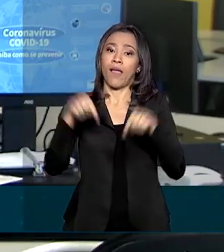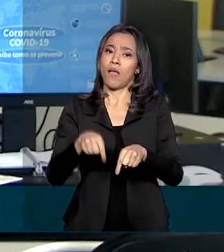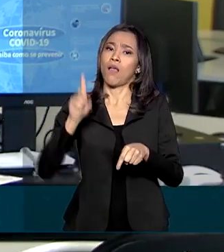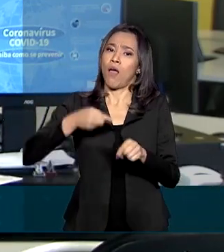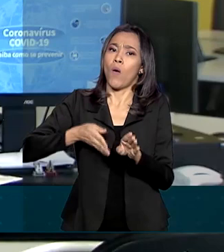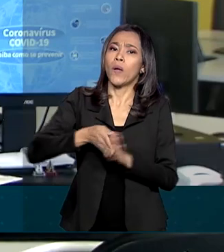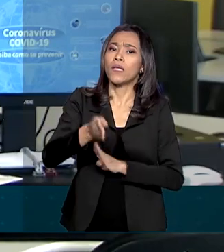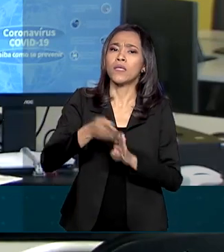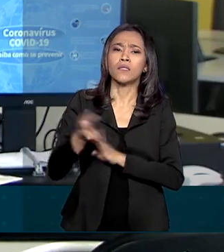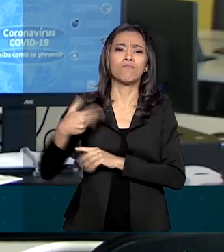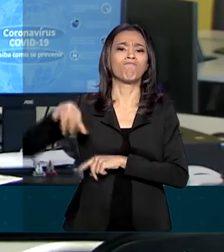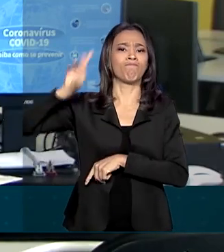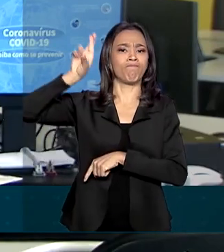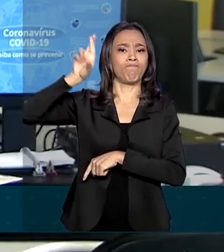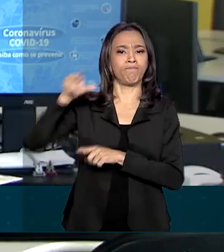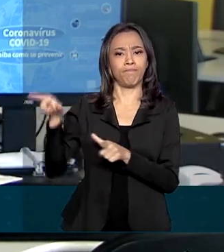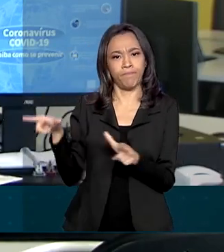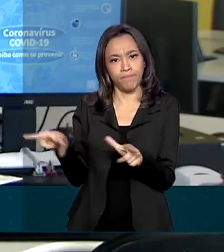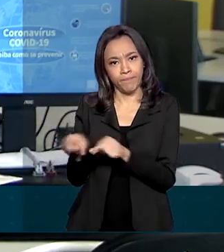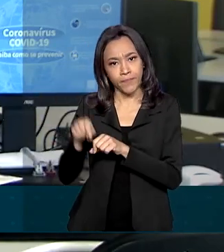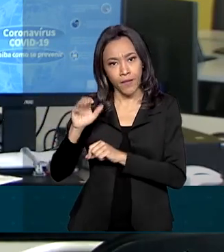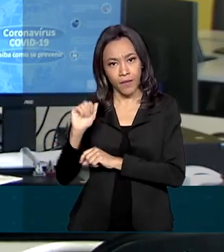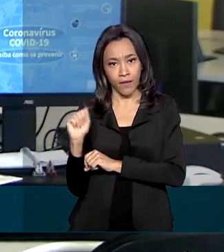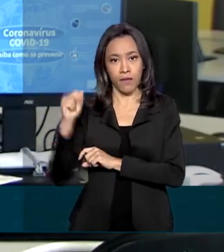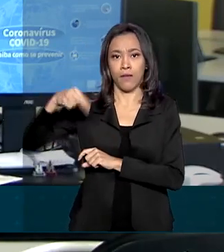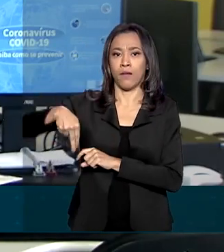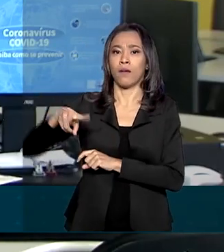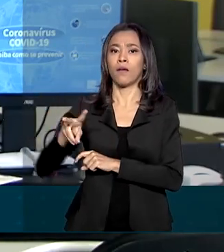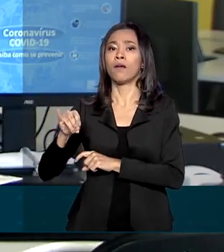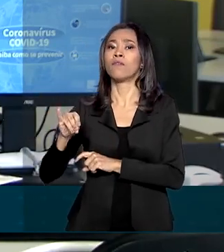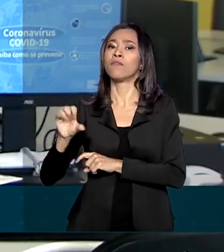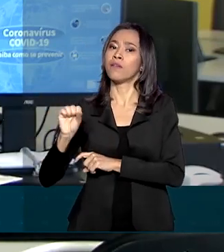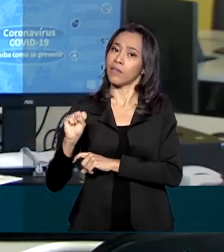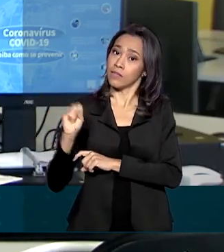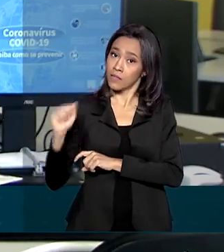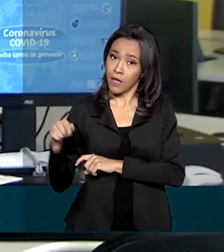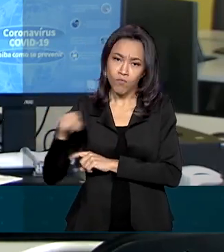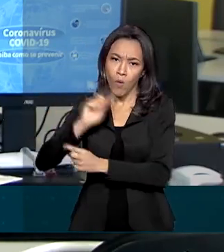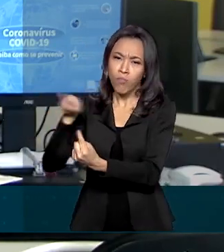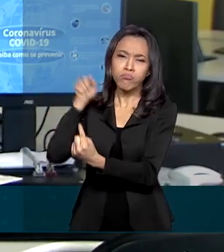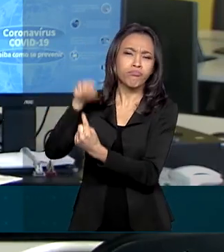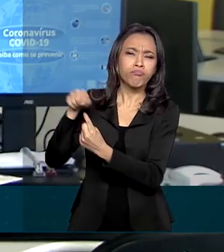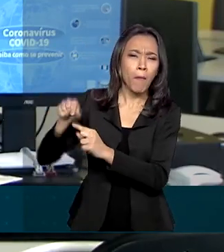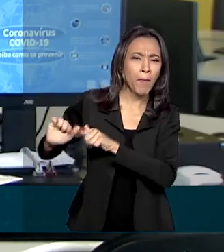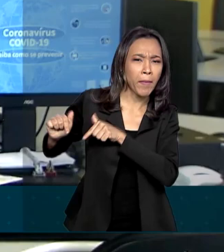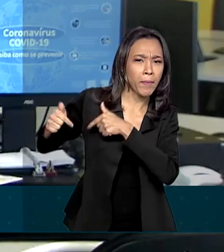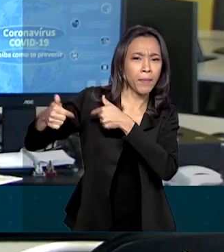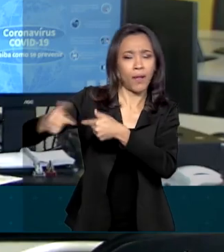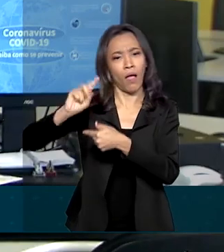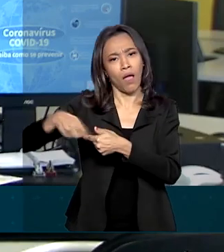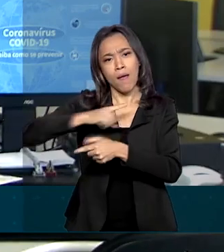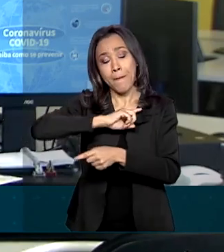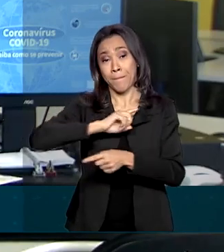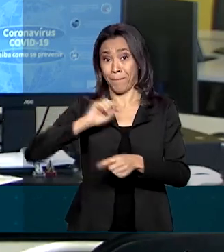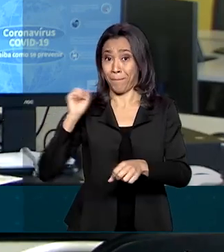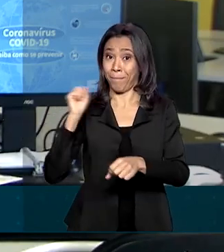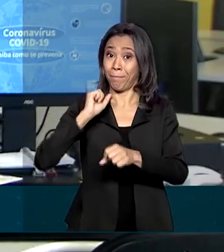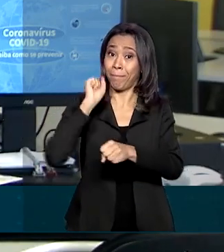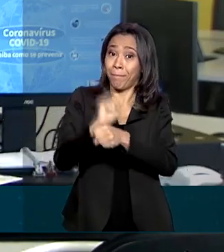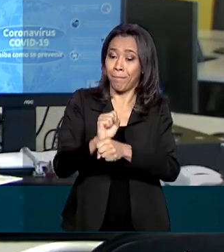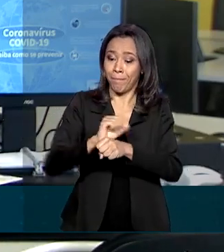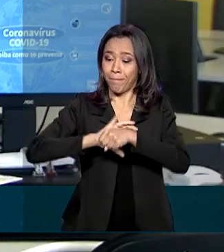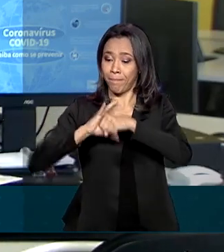recomendação da Agência Nacional de Vigilância Sanitária, a Anvisa, que tem como objetivo frear a disseminação de Covid